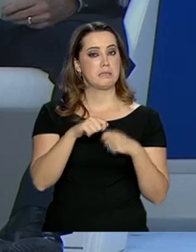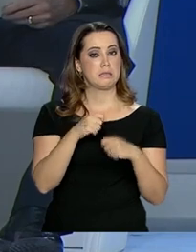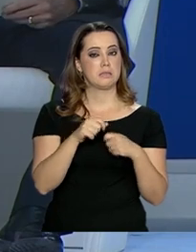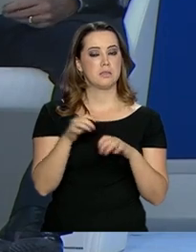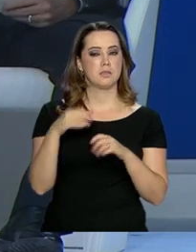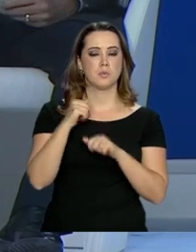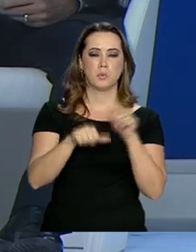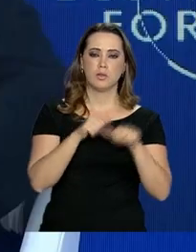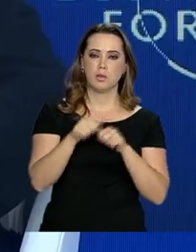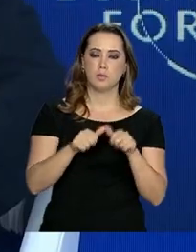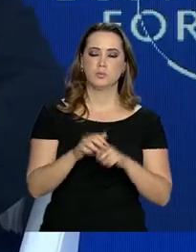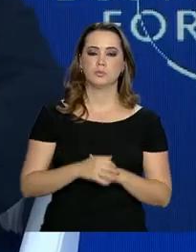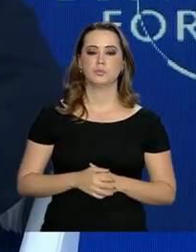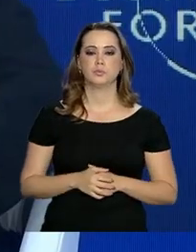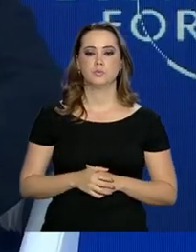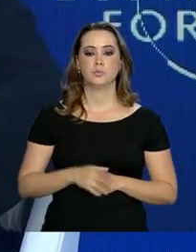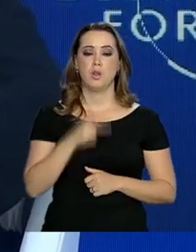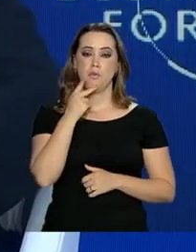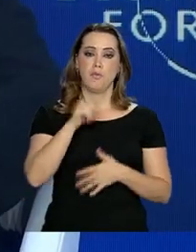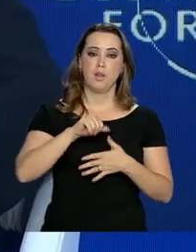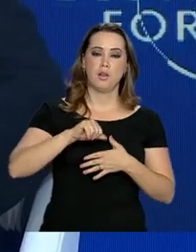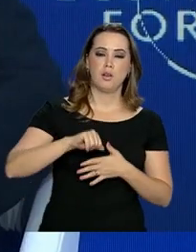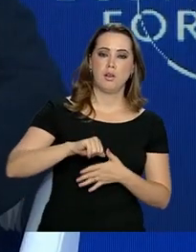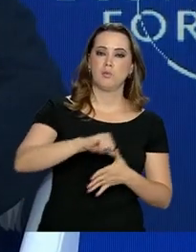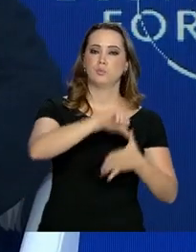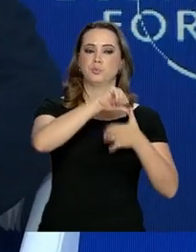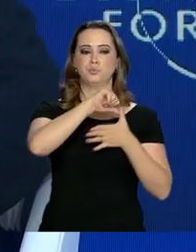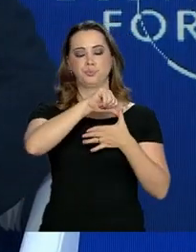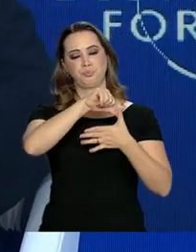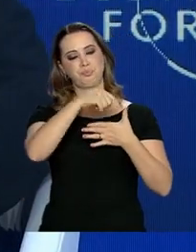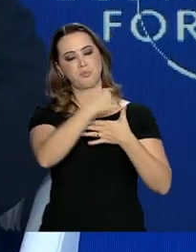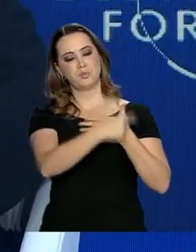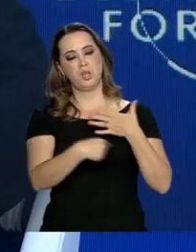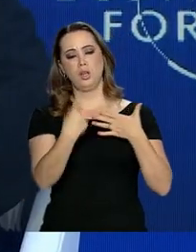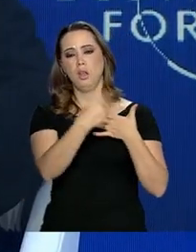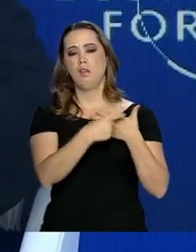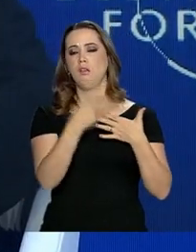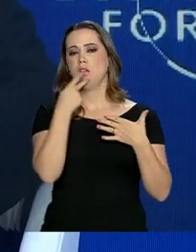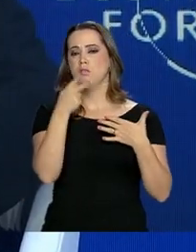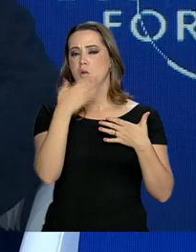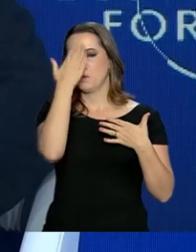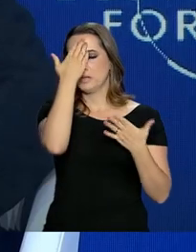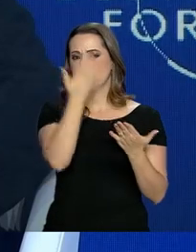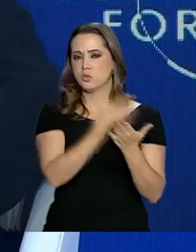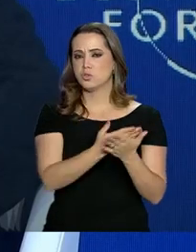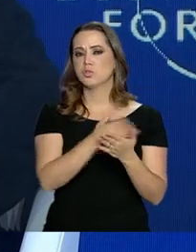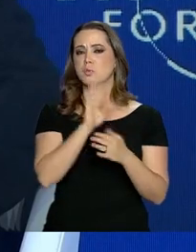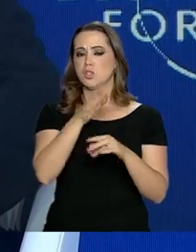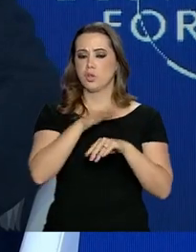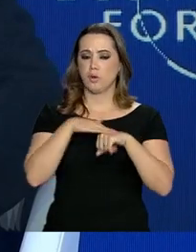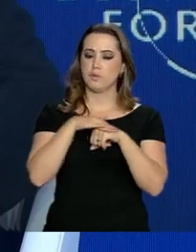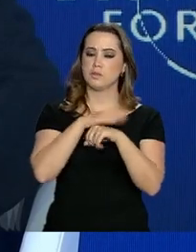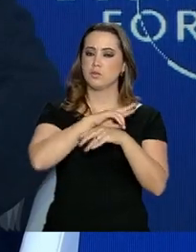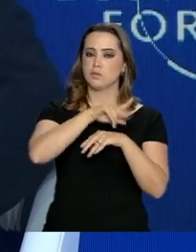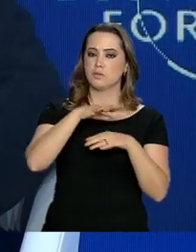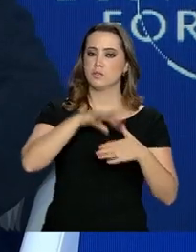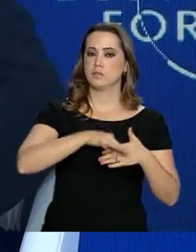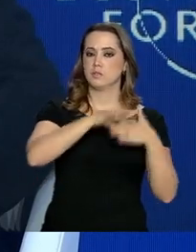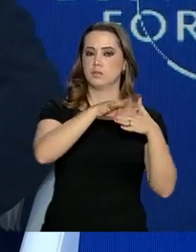realizar mudanças. No tocante da América do Sul, eu tenho certeza, ao conversar com os líderes regionais,